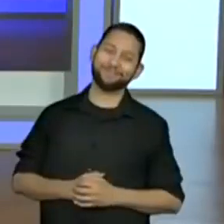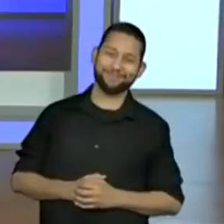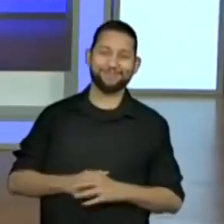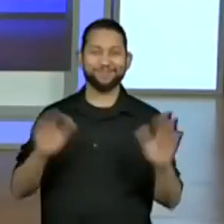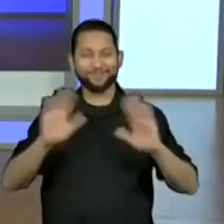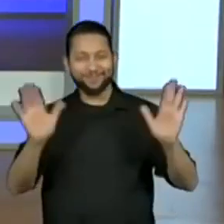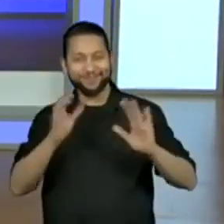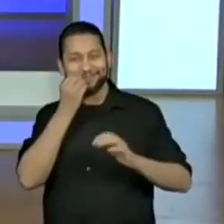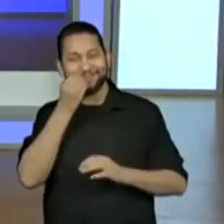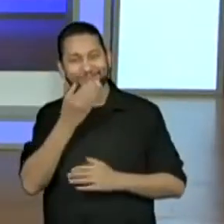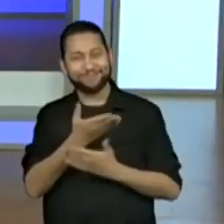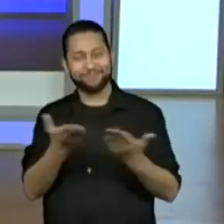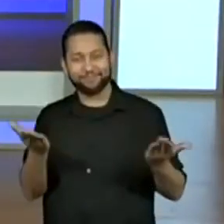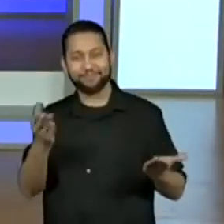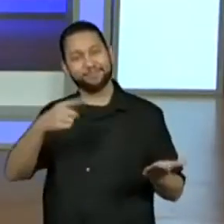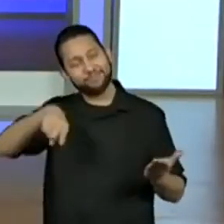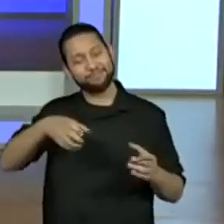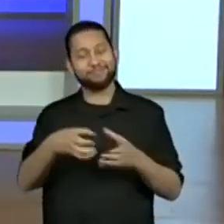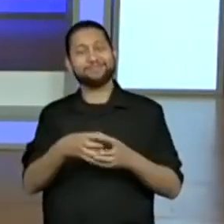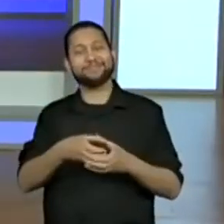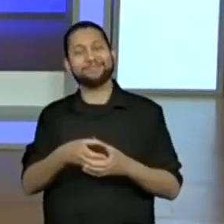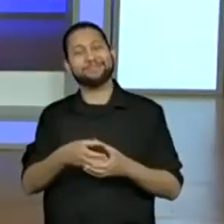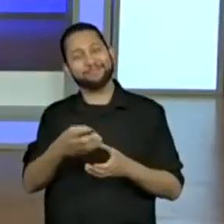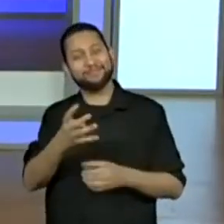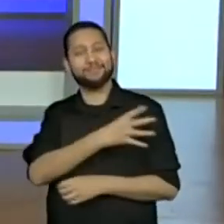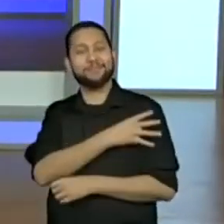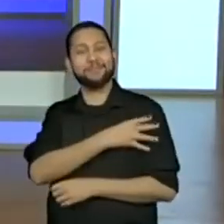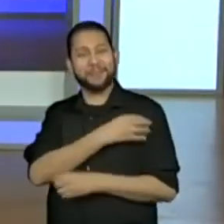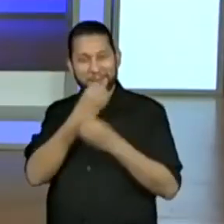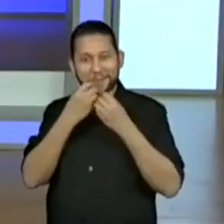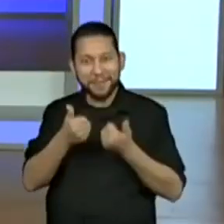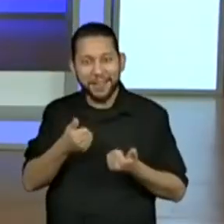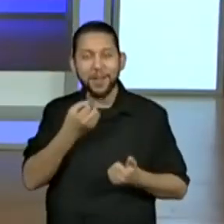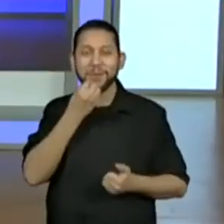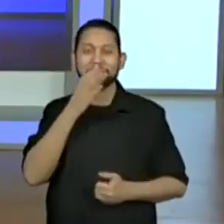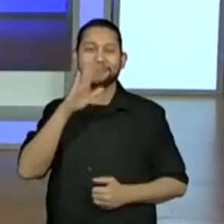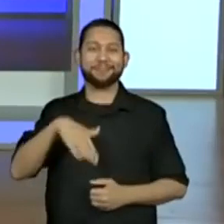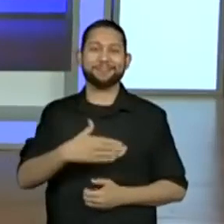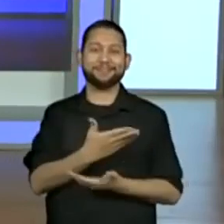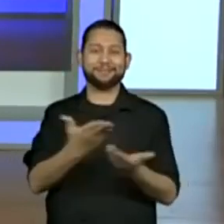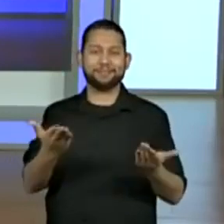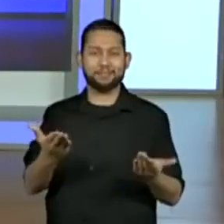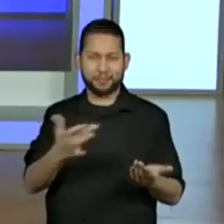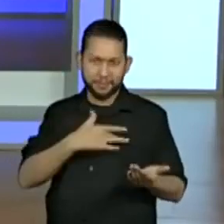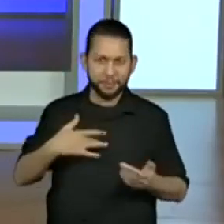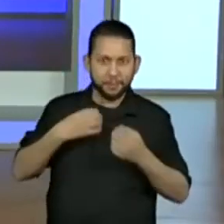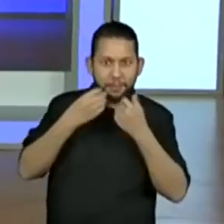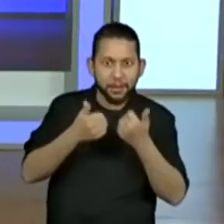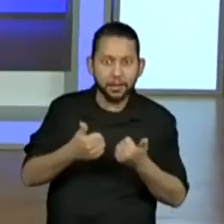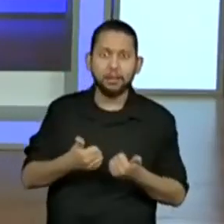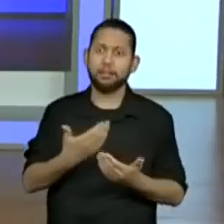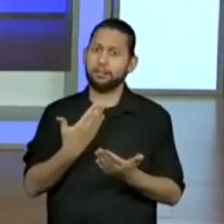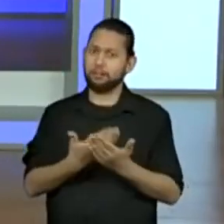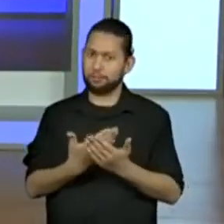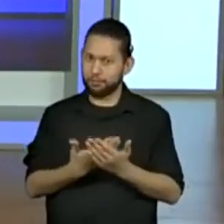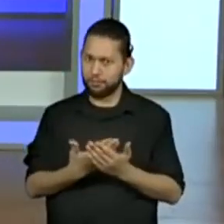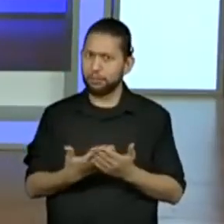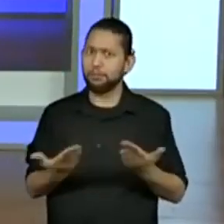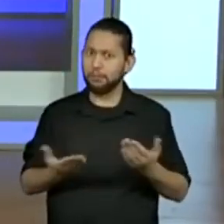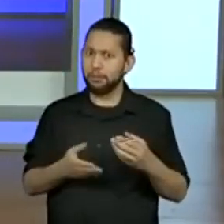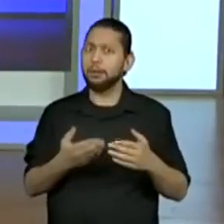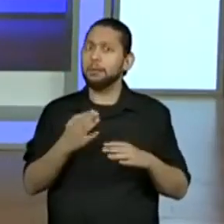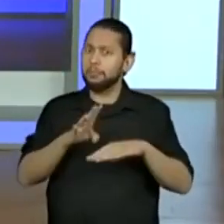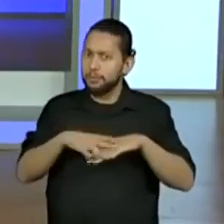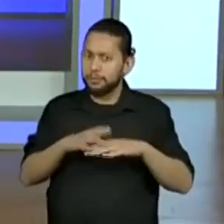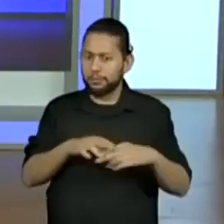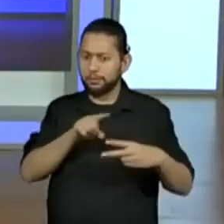Boa tarde, galerinha do quarto ano. Tudo bom com vocês? E aí, como é que vocês estão depois de uma dobradinha de matemática, hein? Com